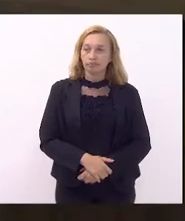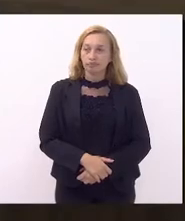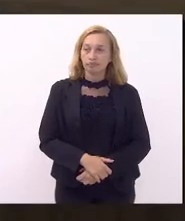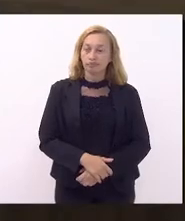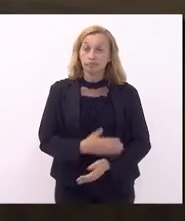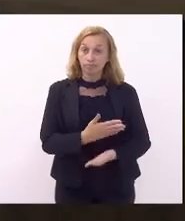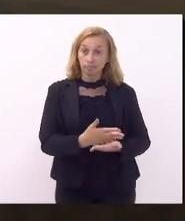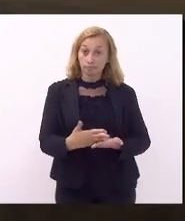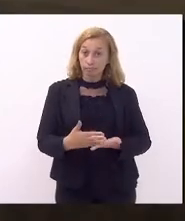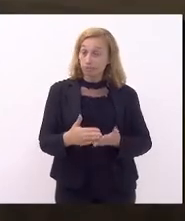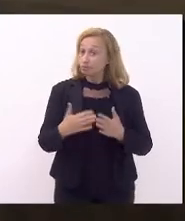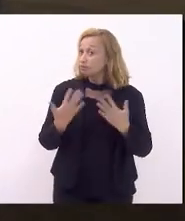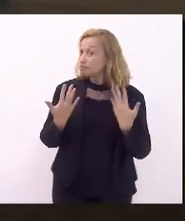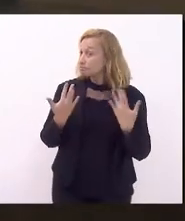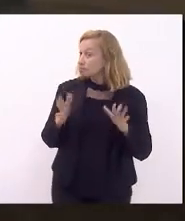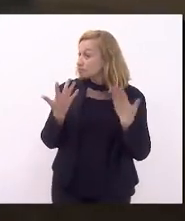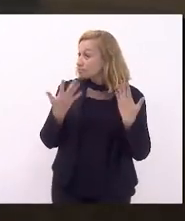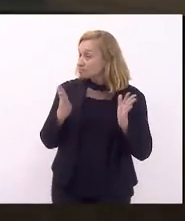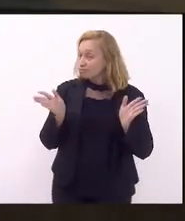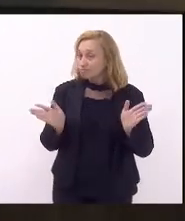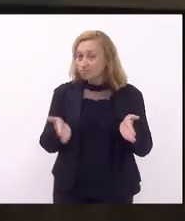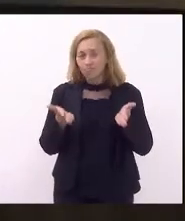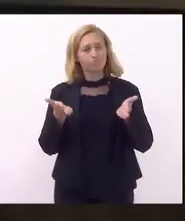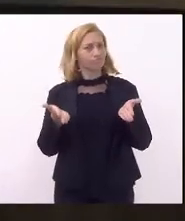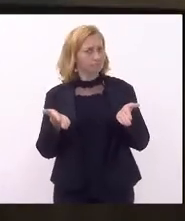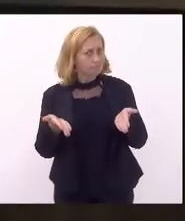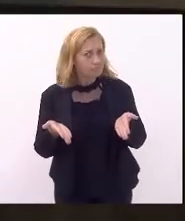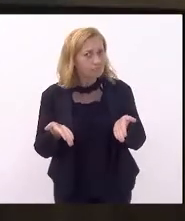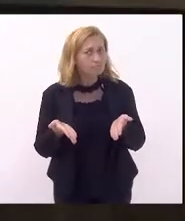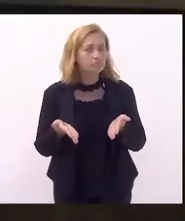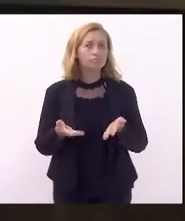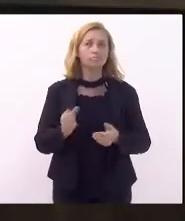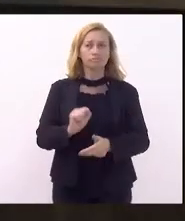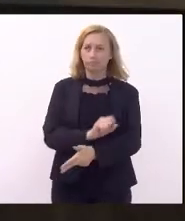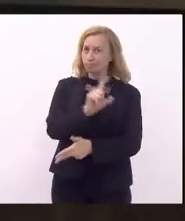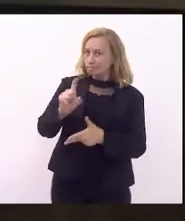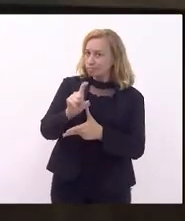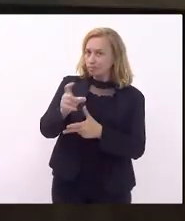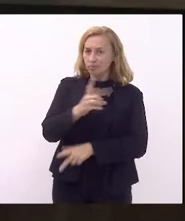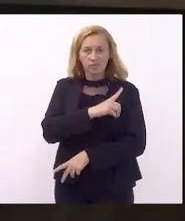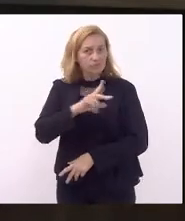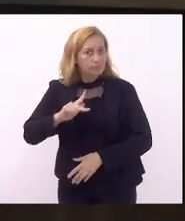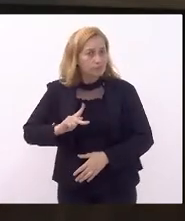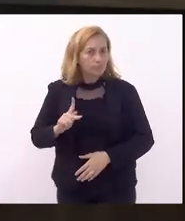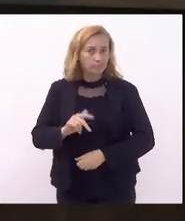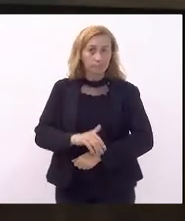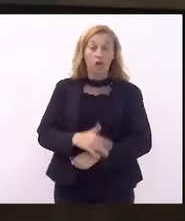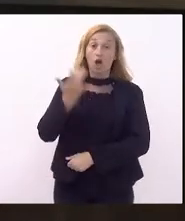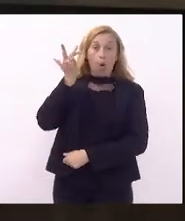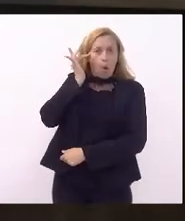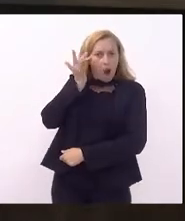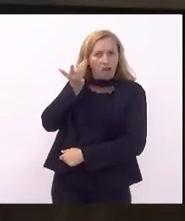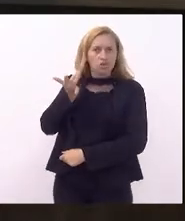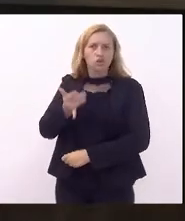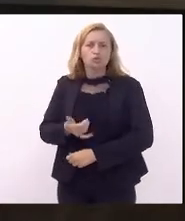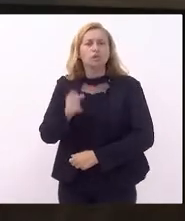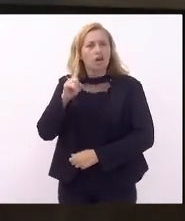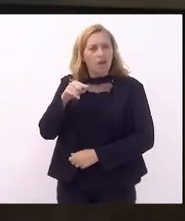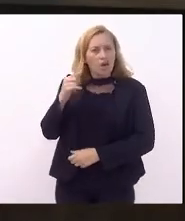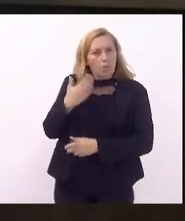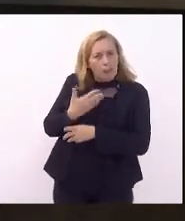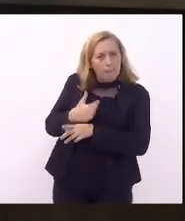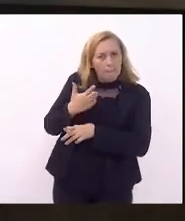inicialmente, no vando à iniciativa, que parte do Poder Executivo da Defensoria Pública, eu acho que é uma